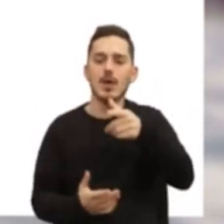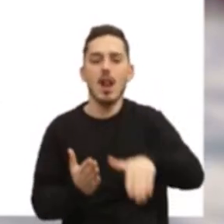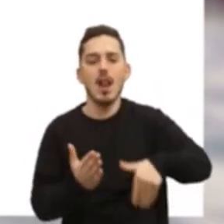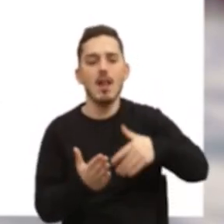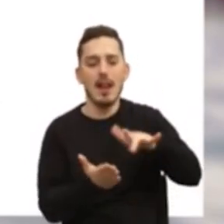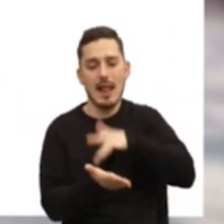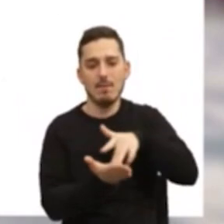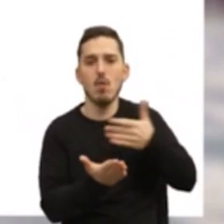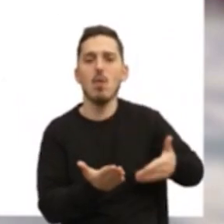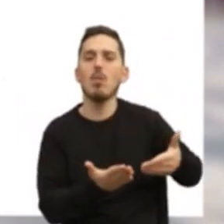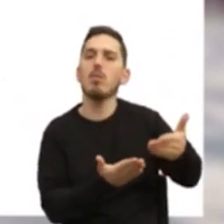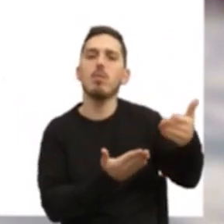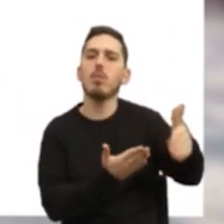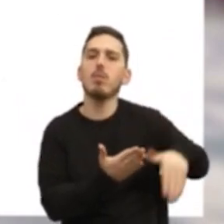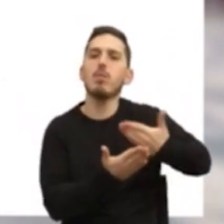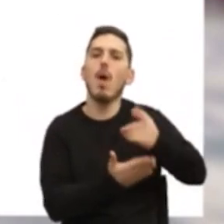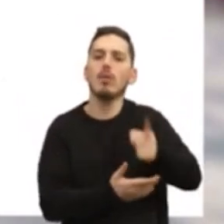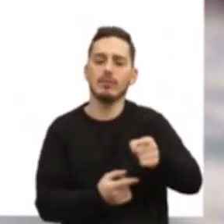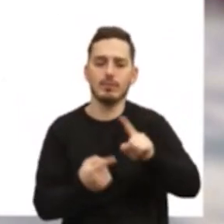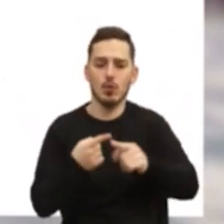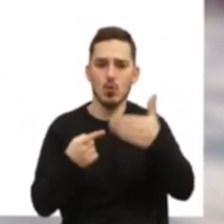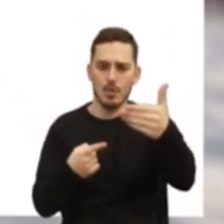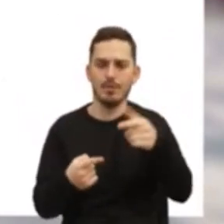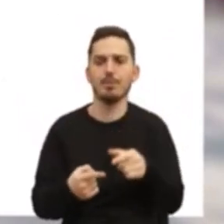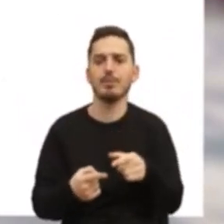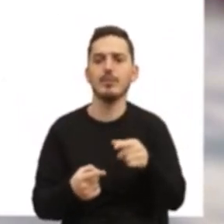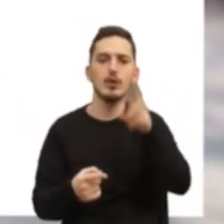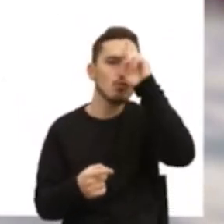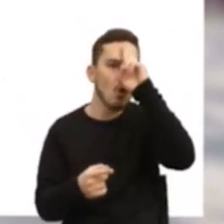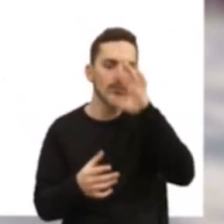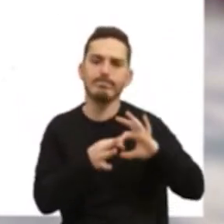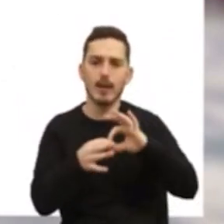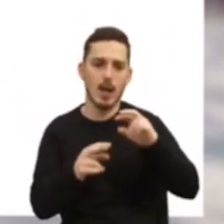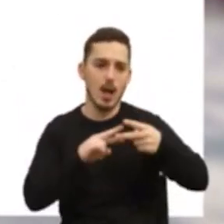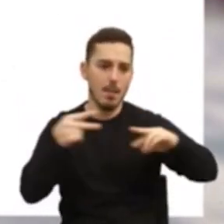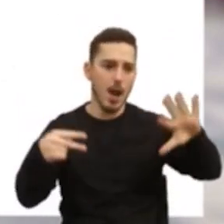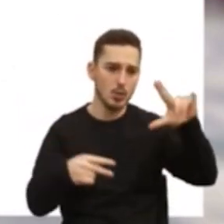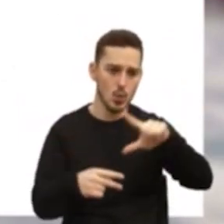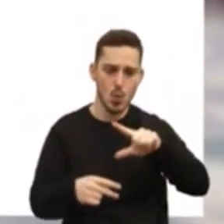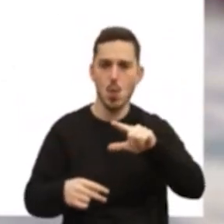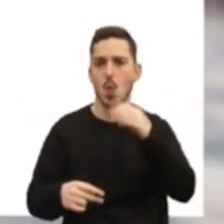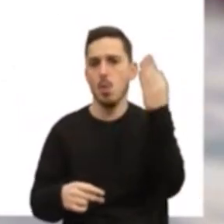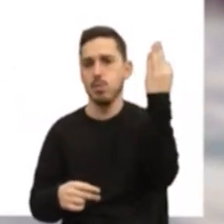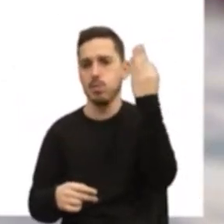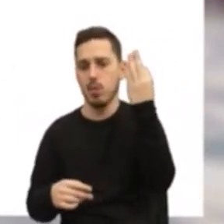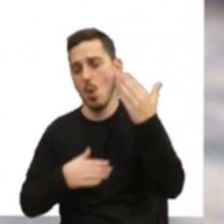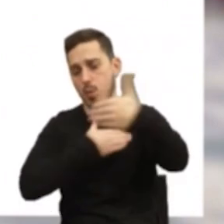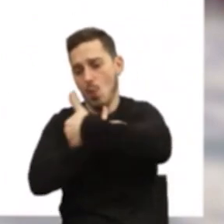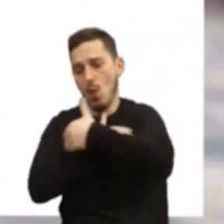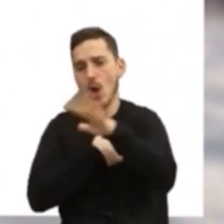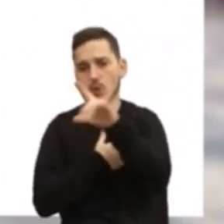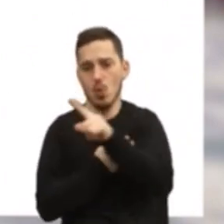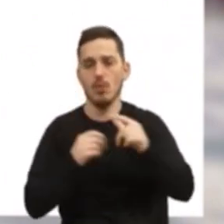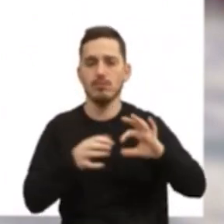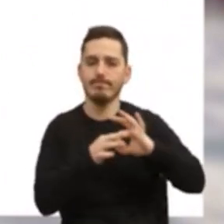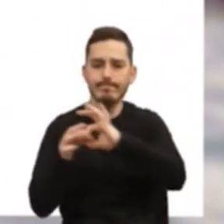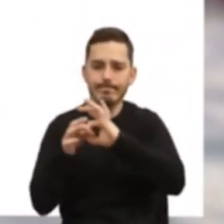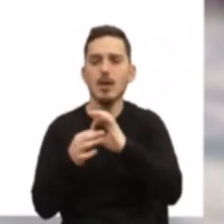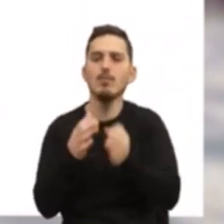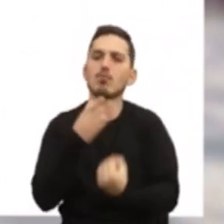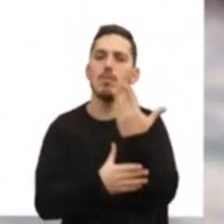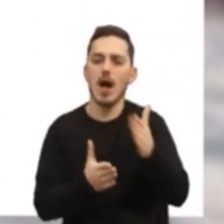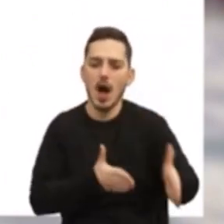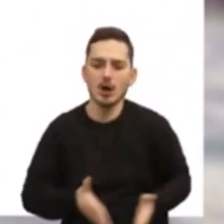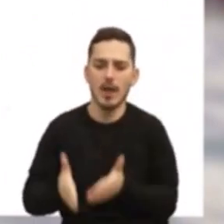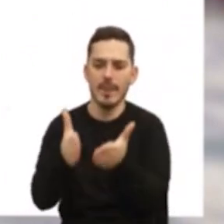propõe. E o que o livro propõe é, ponto 1, consertar esforços entre a Câmara Municipal de Lisboa e o Porto de Lisboa na elaboração de uma